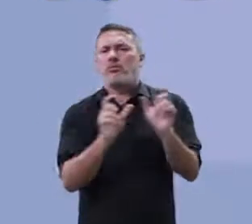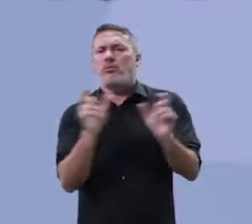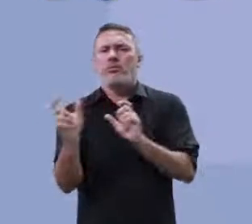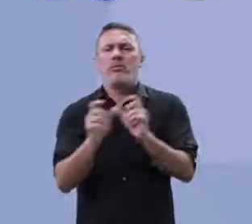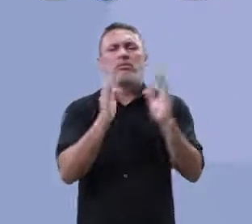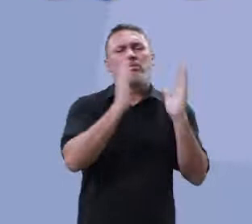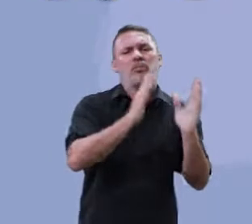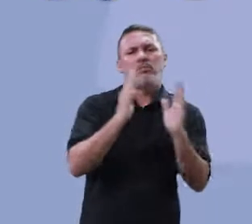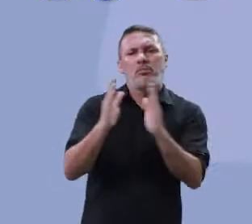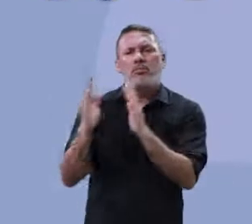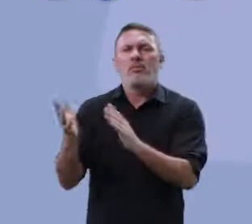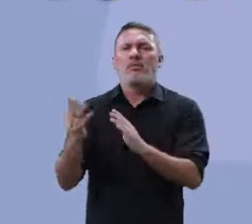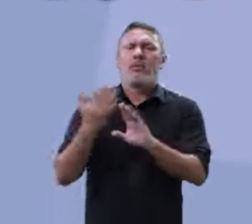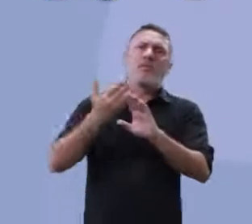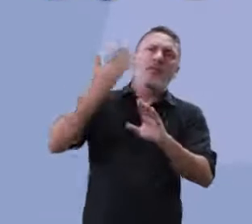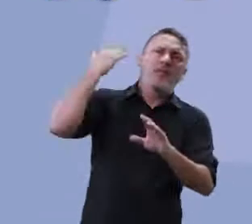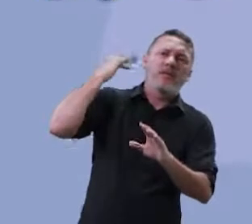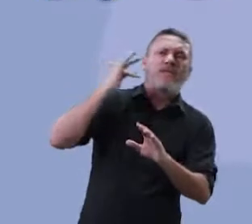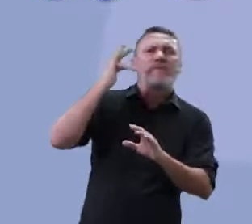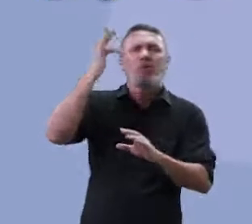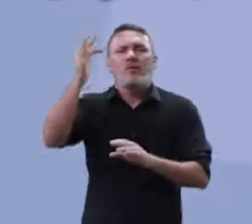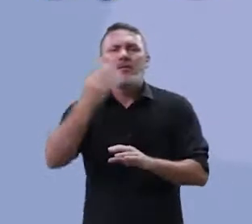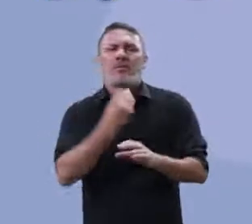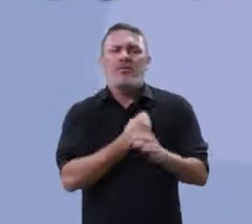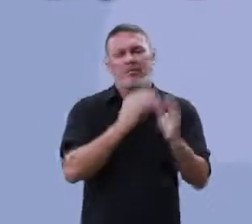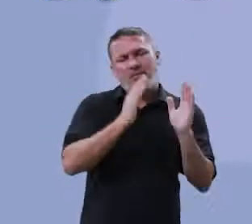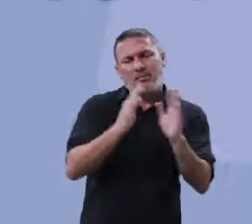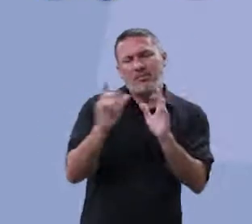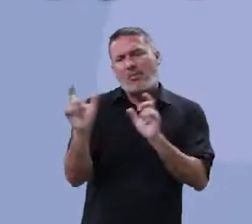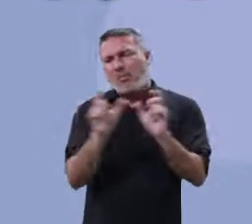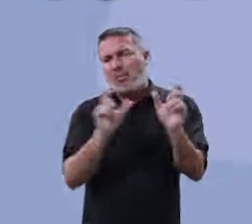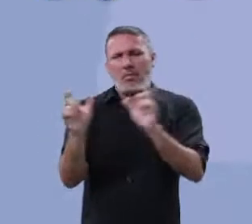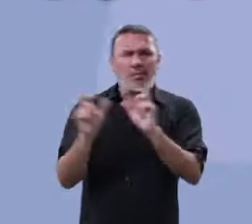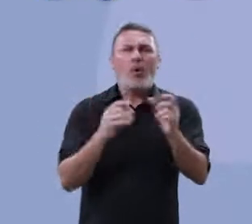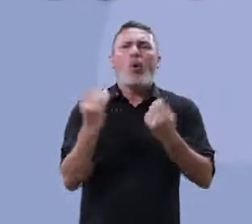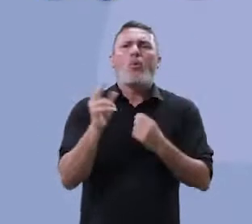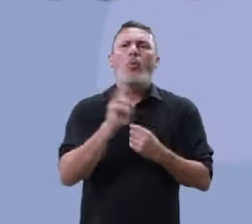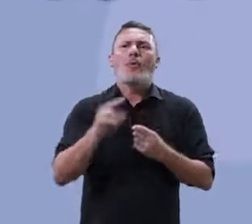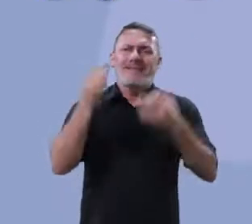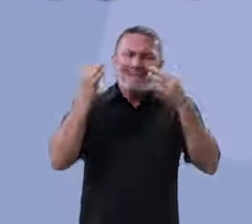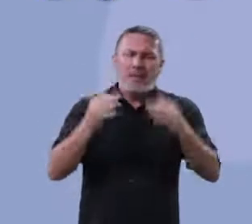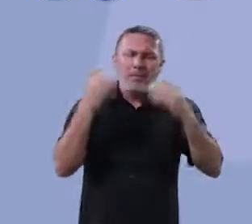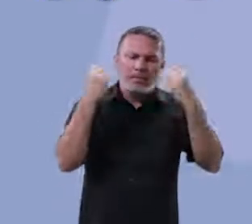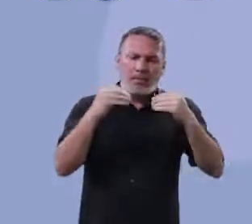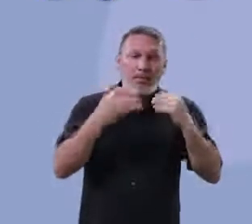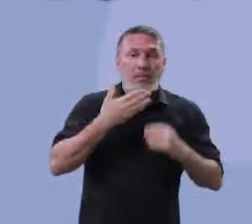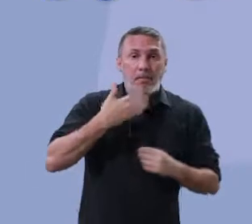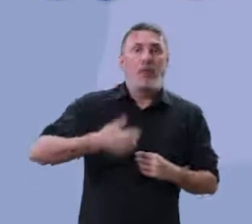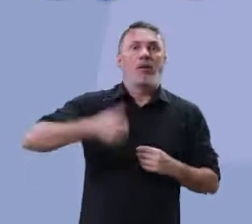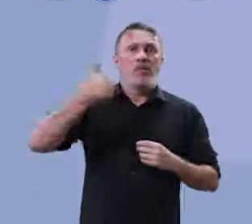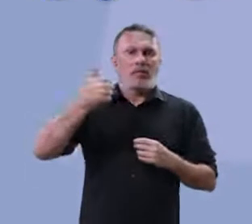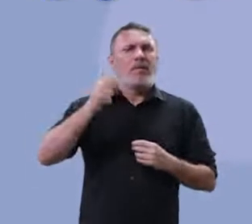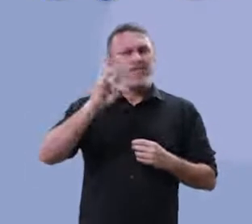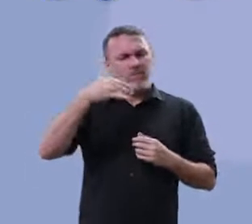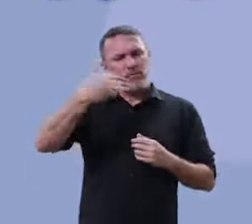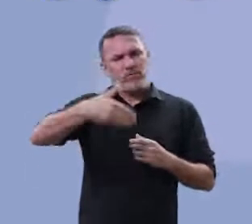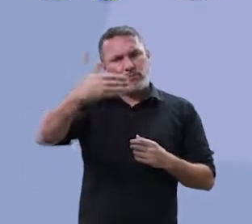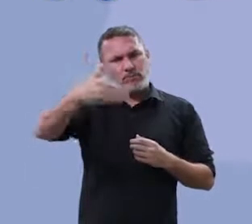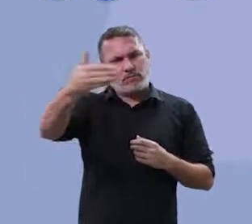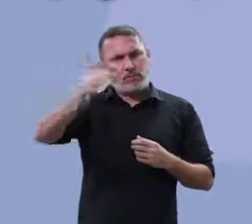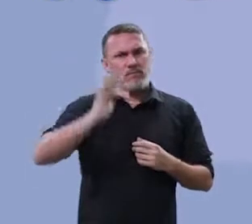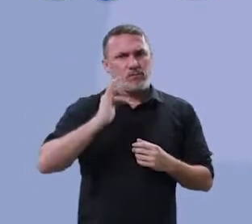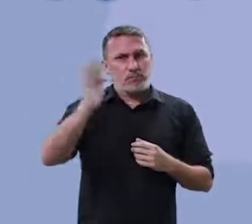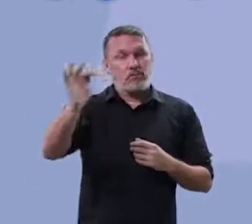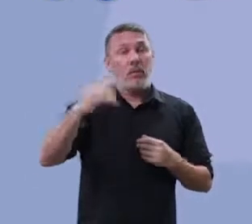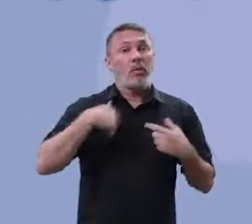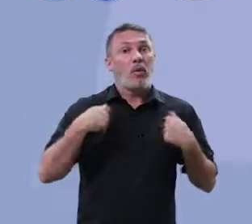oração, períodos. Ok? Como que usa ali para melhorar o seu texto. Nós vamos ter aula relativa a isso aí. Mas